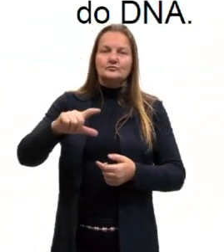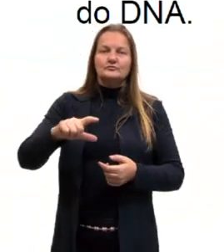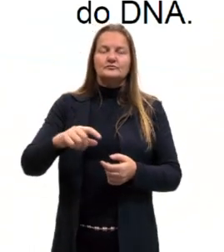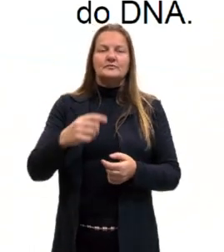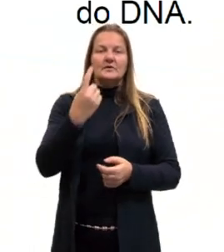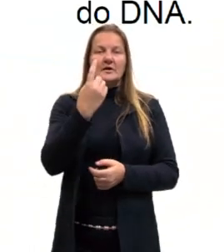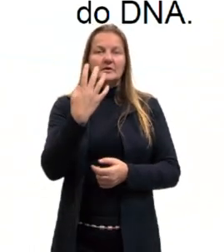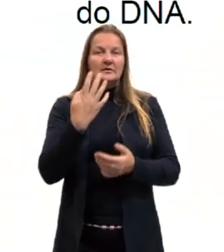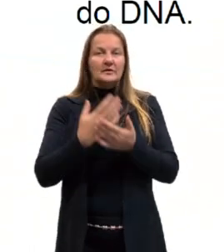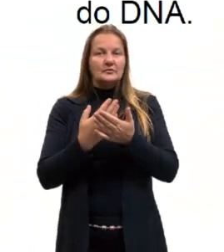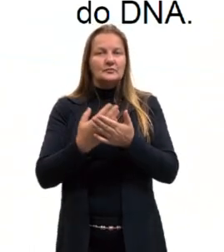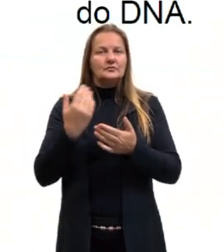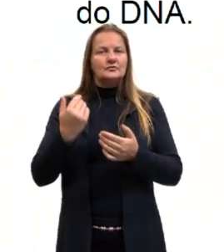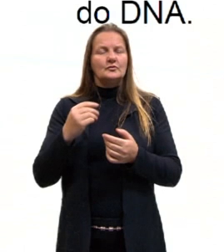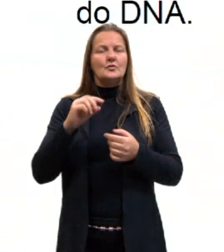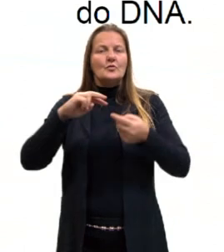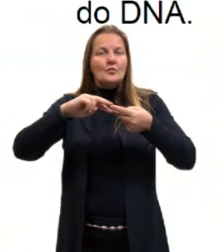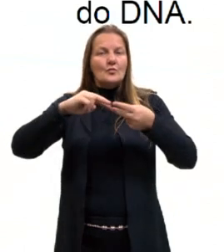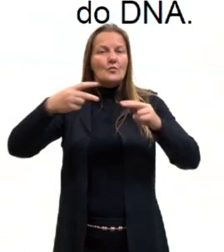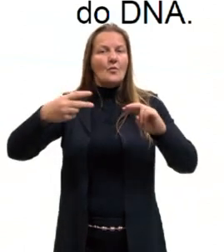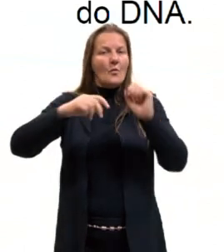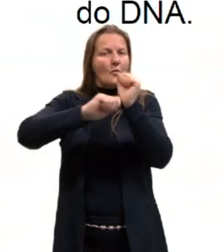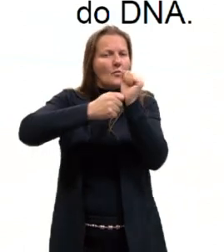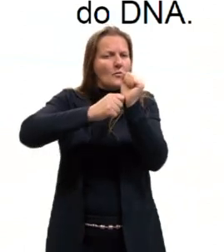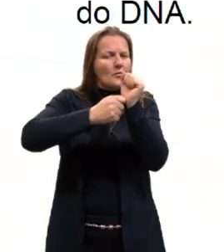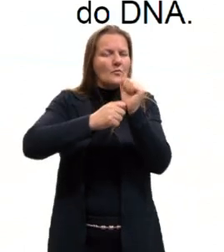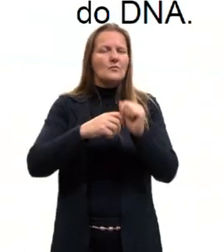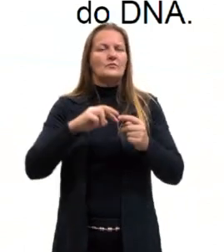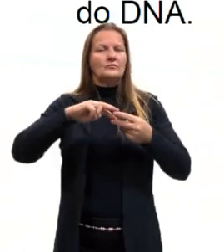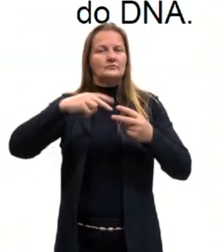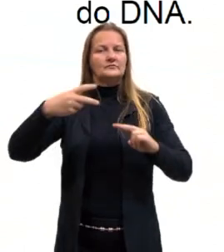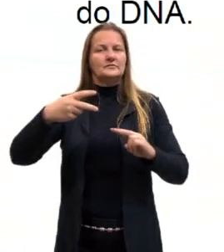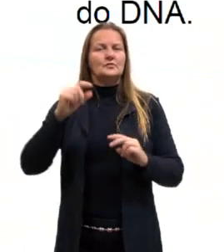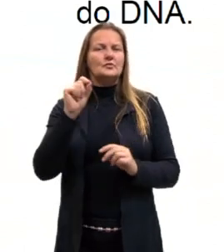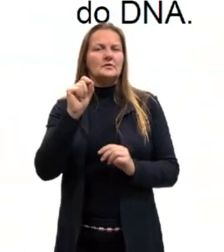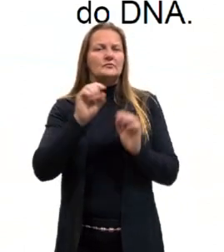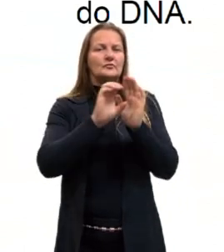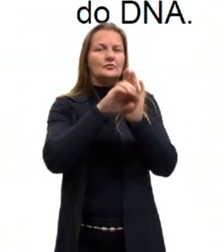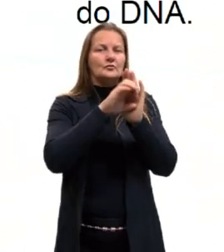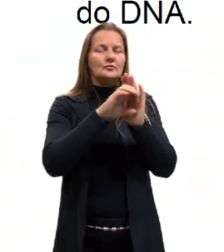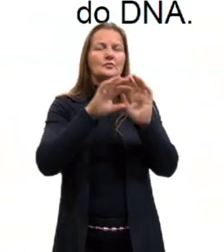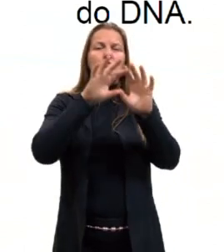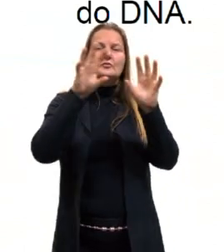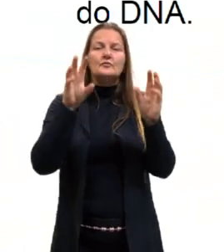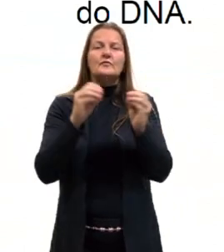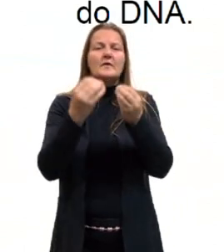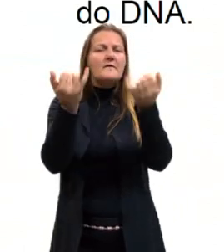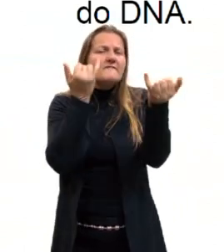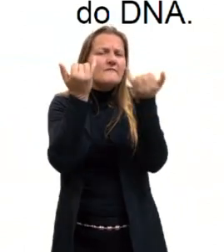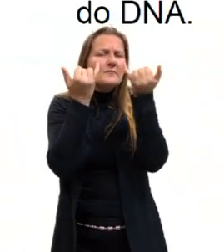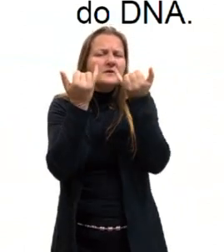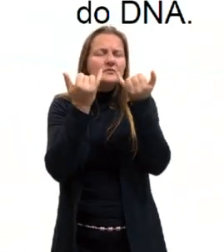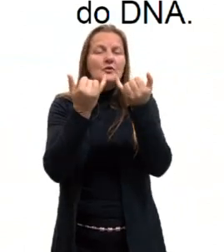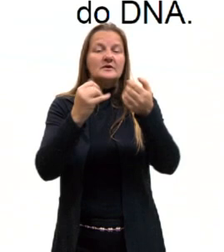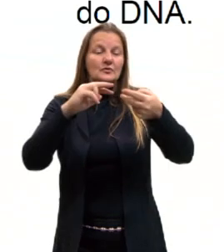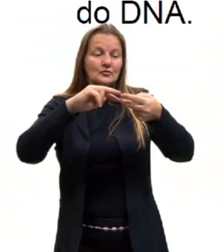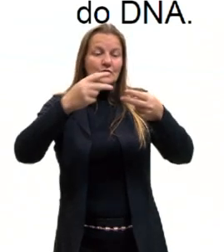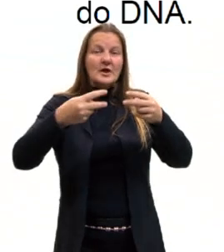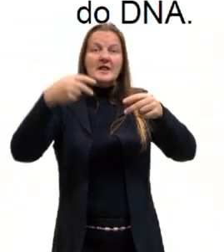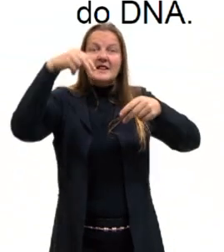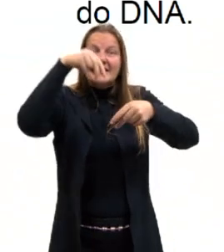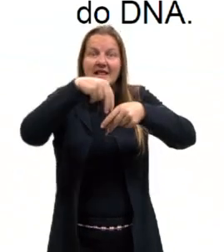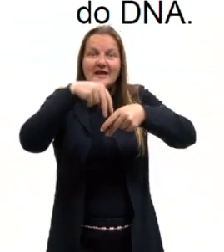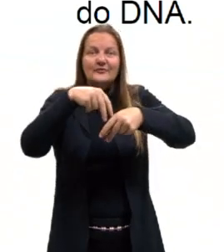da aula 14, que o código genético, ele consiste no conjunto de informações contidas